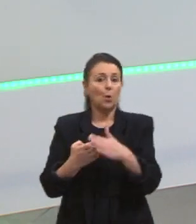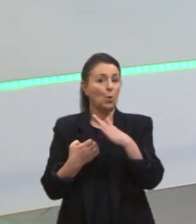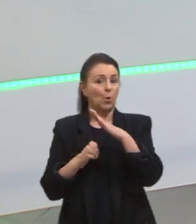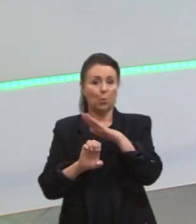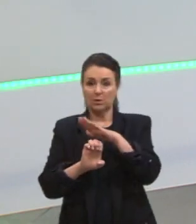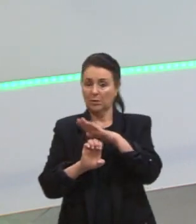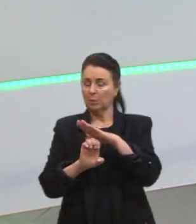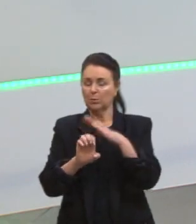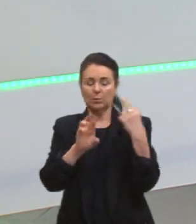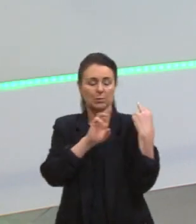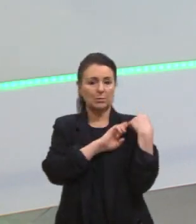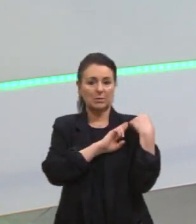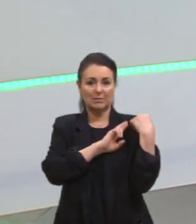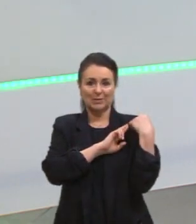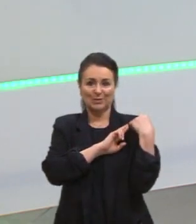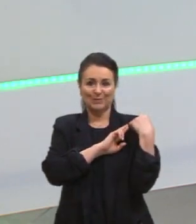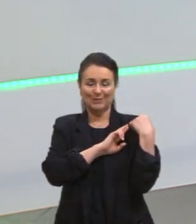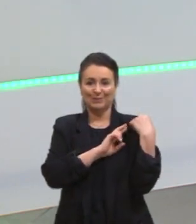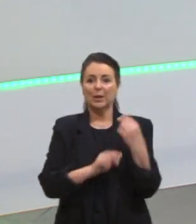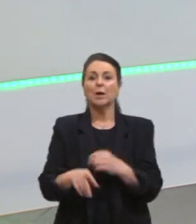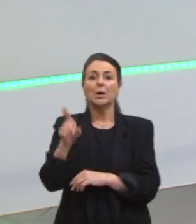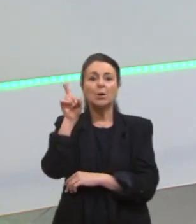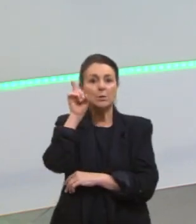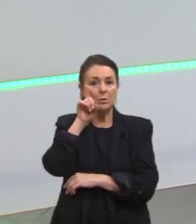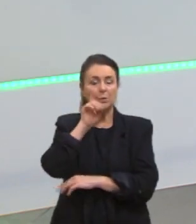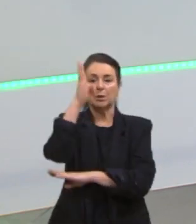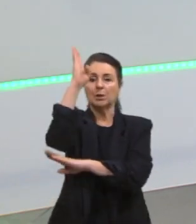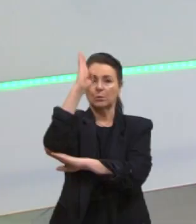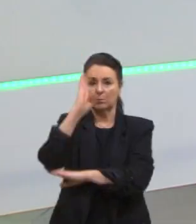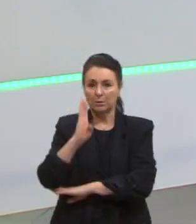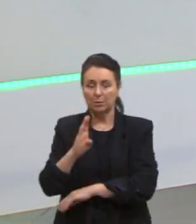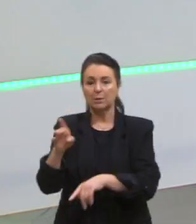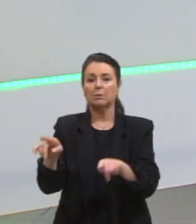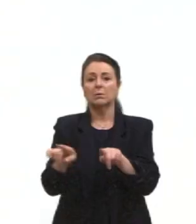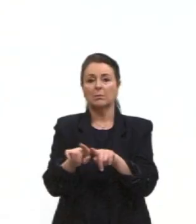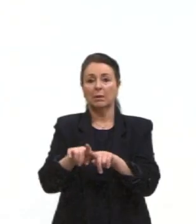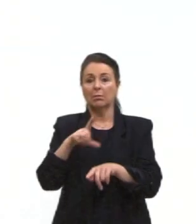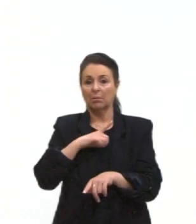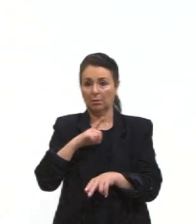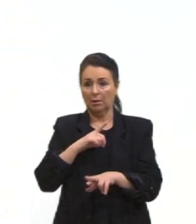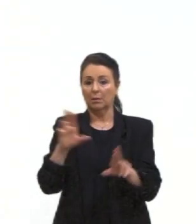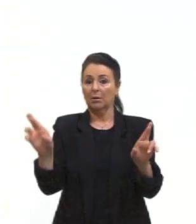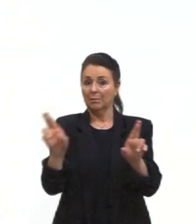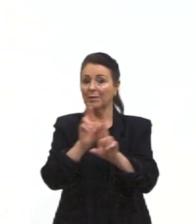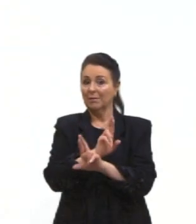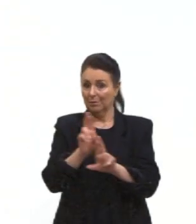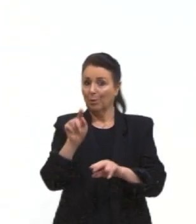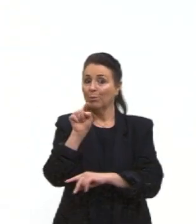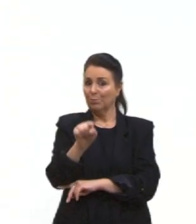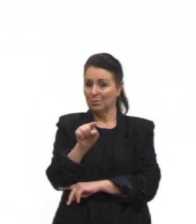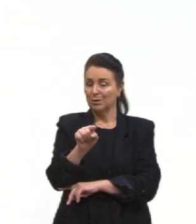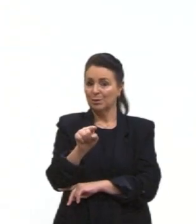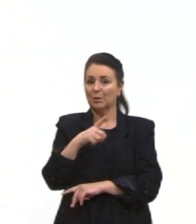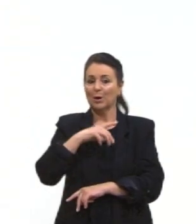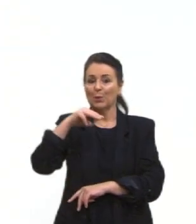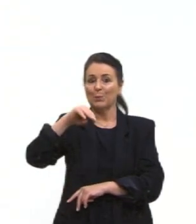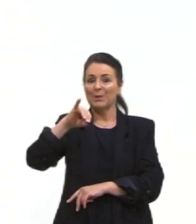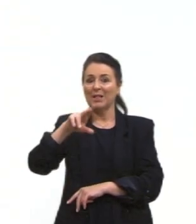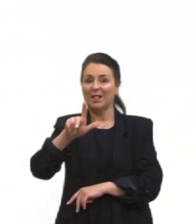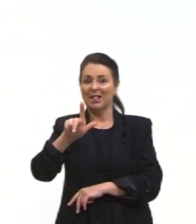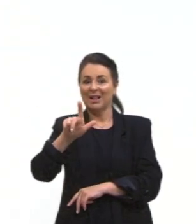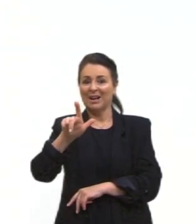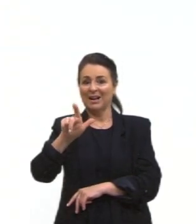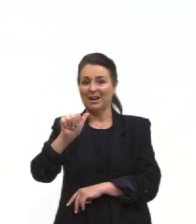relação com isso, tá. Nos Estados Unidos, no Brasil também, nós temos a questão relacionada a isso, tá. O milagre econômico, ainda estava